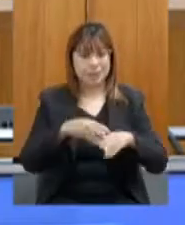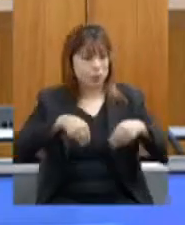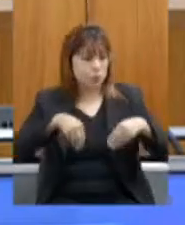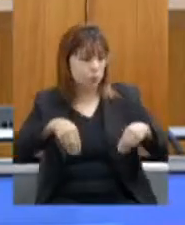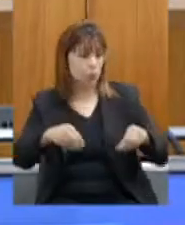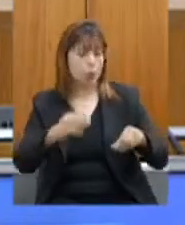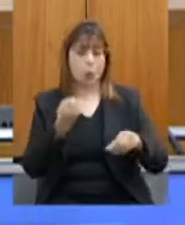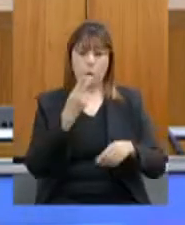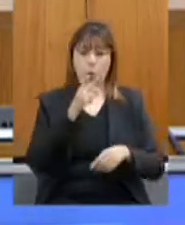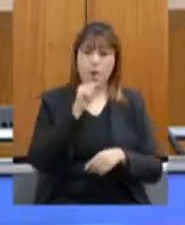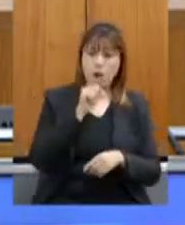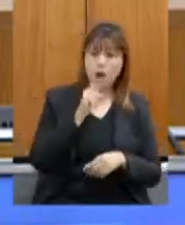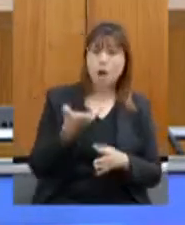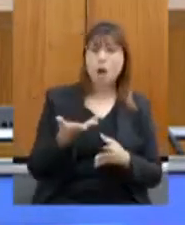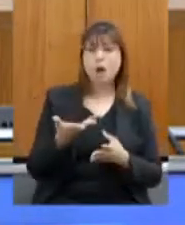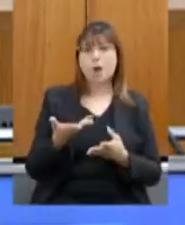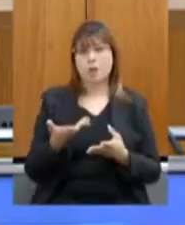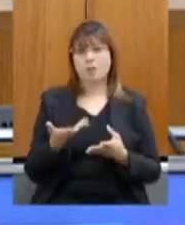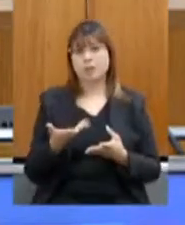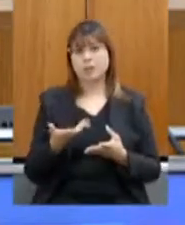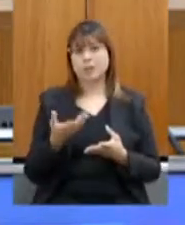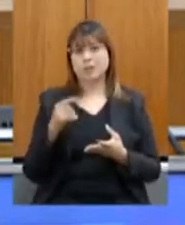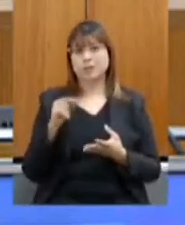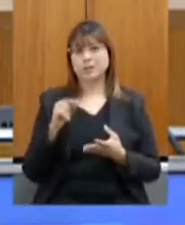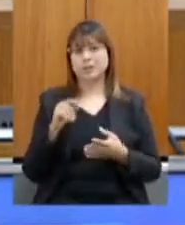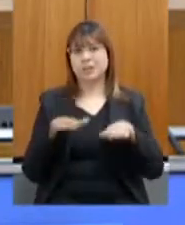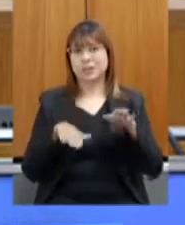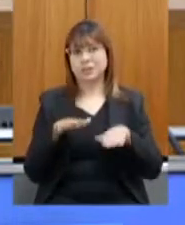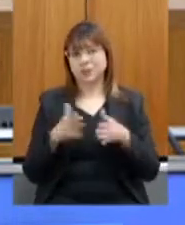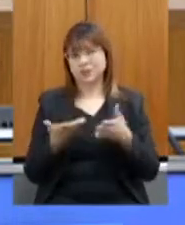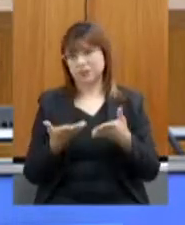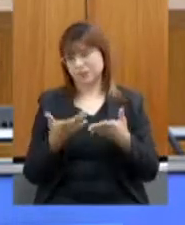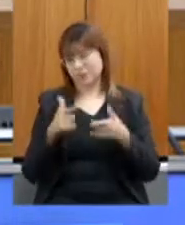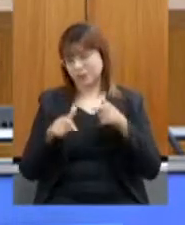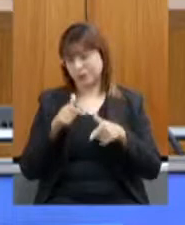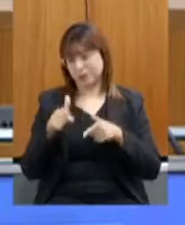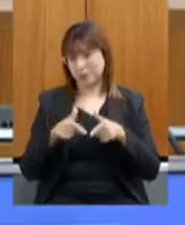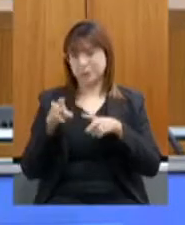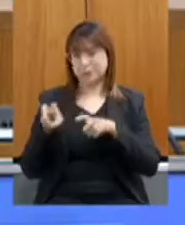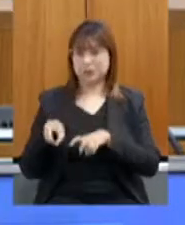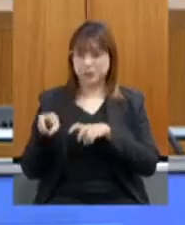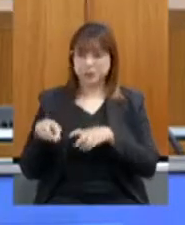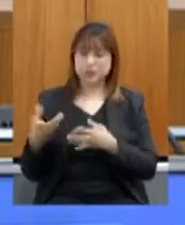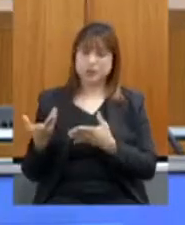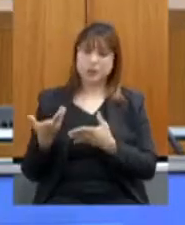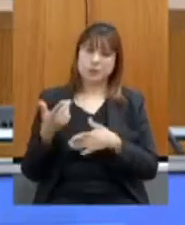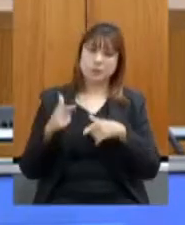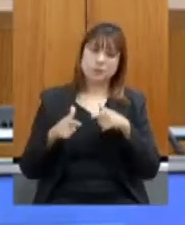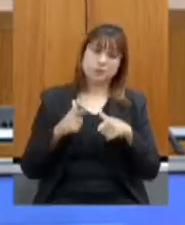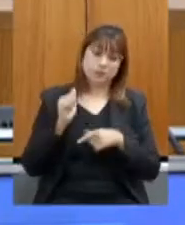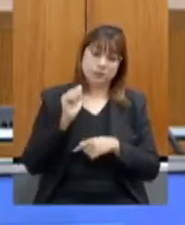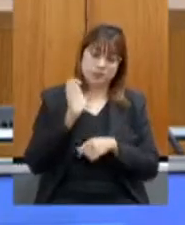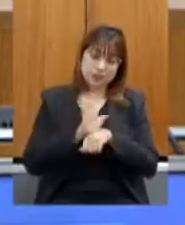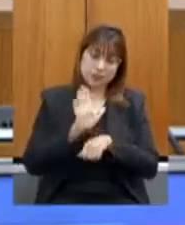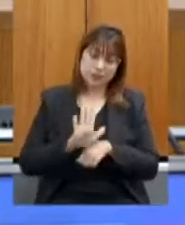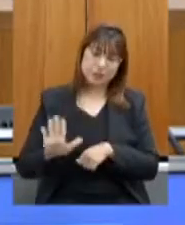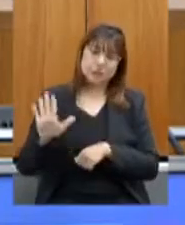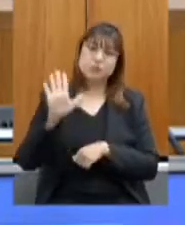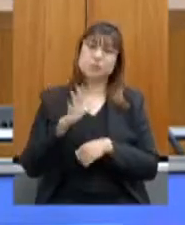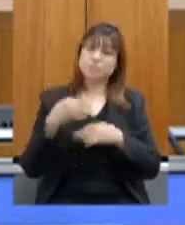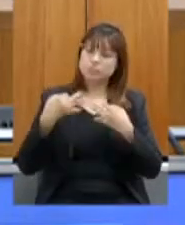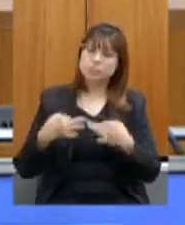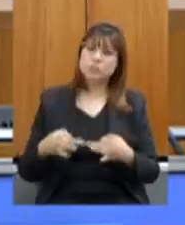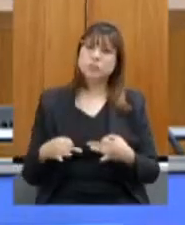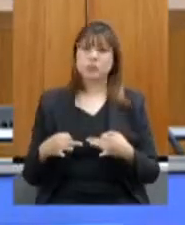ele a água então as ações que o produtor rural faz em suas propriedades em todo o estado são dignas